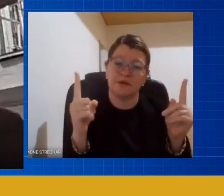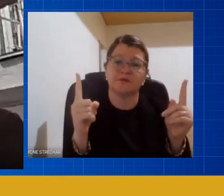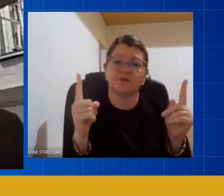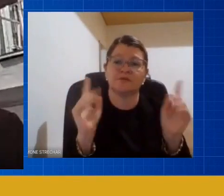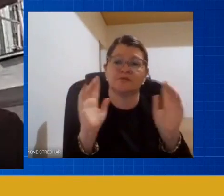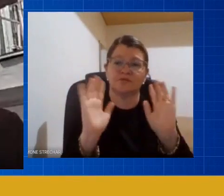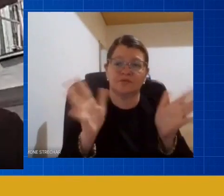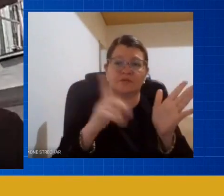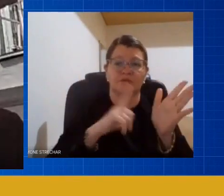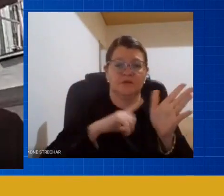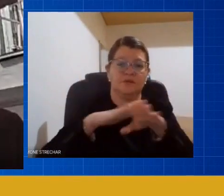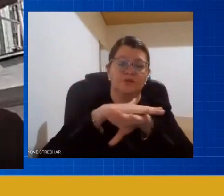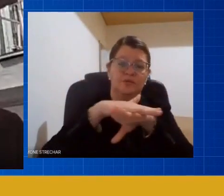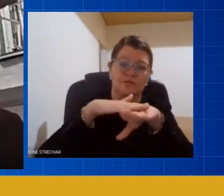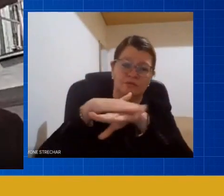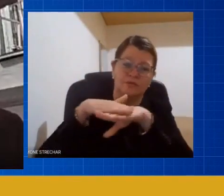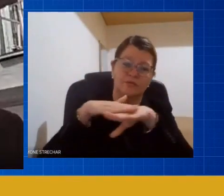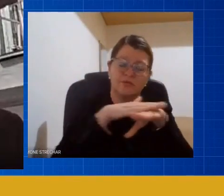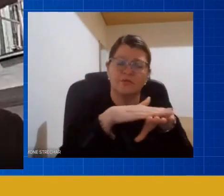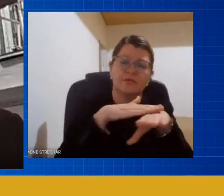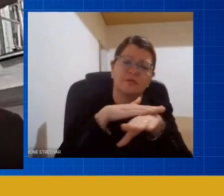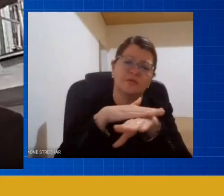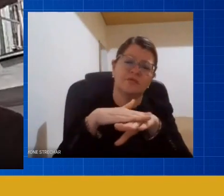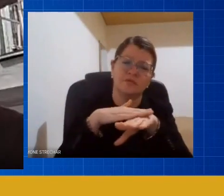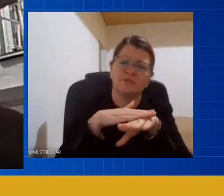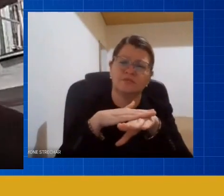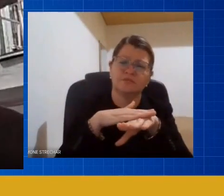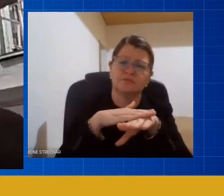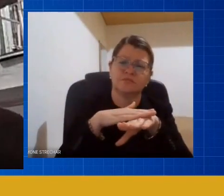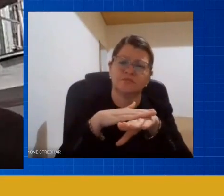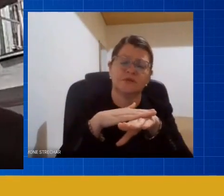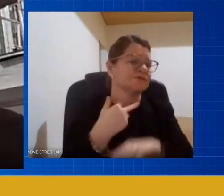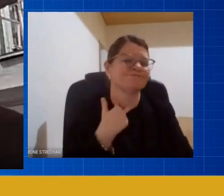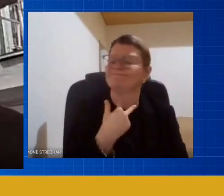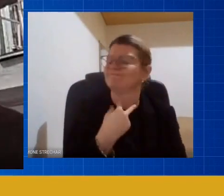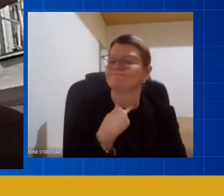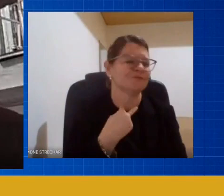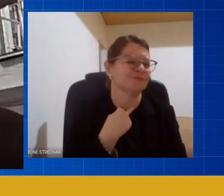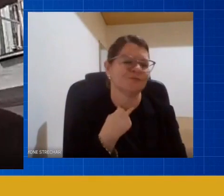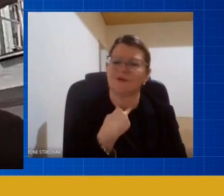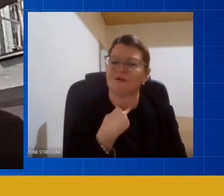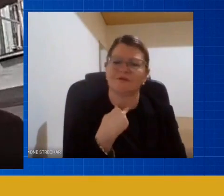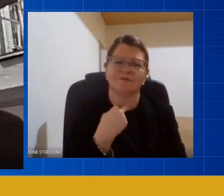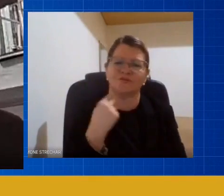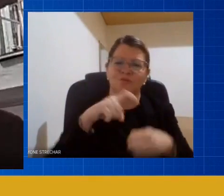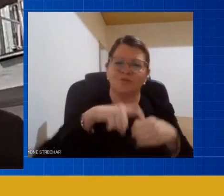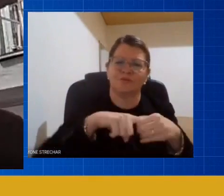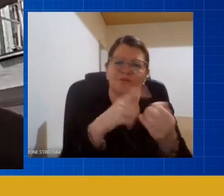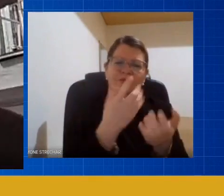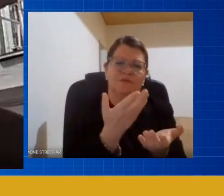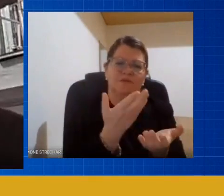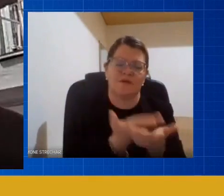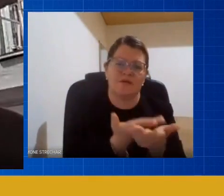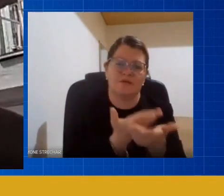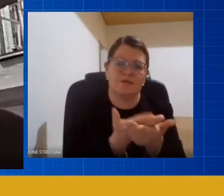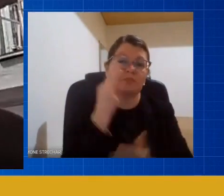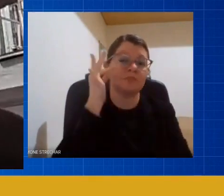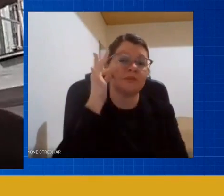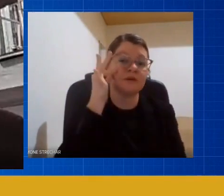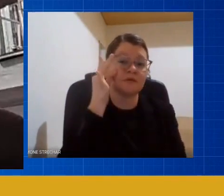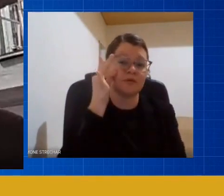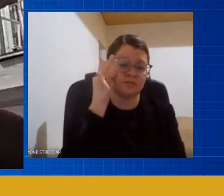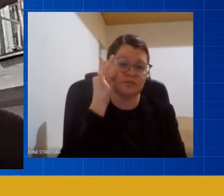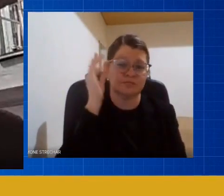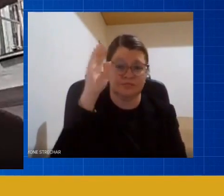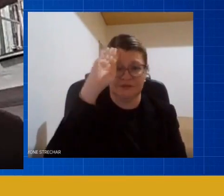conversas no sentido de que não existirá possibilidade de voltar com o ensino presencial principalmente na